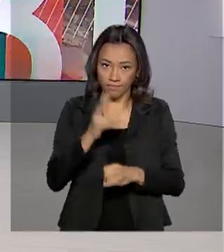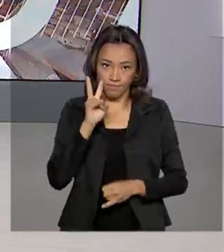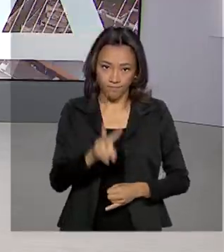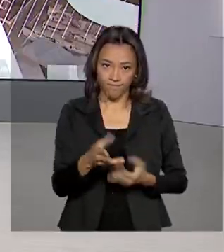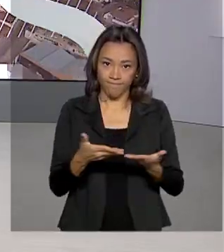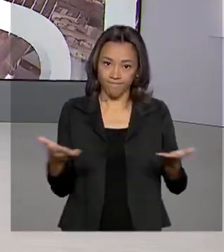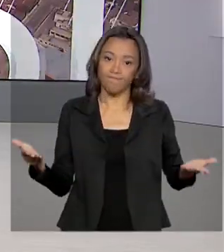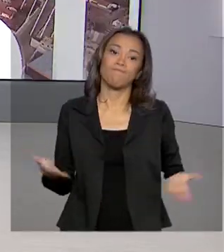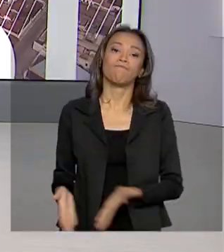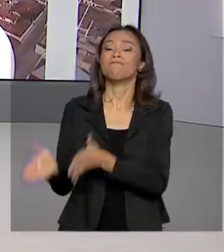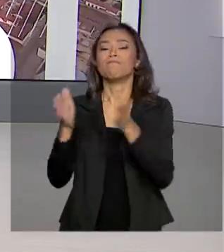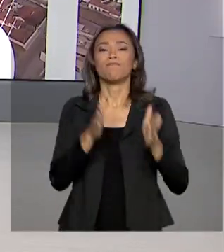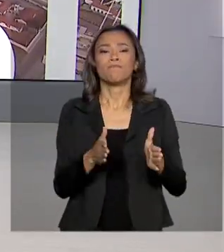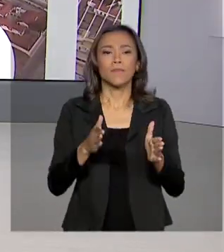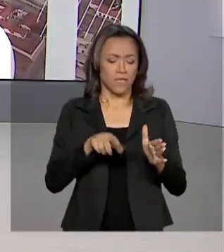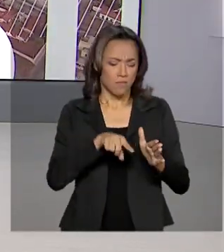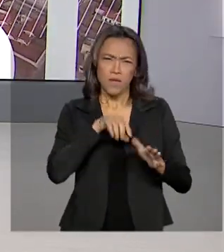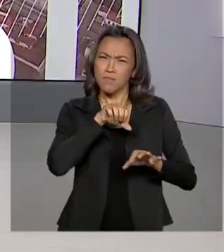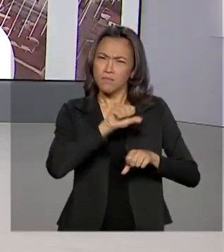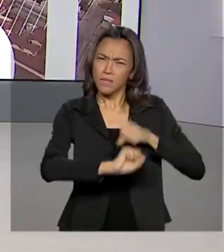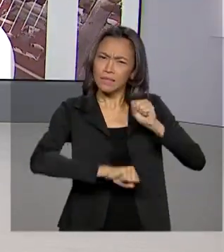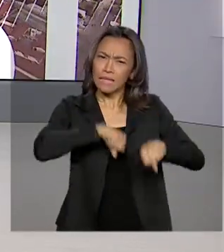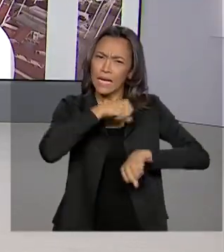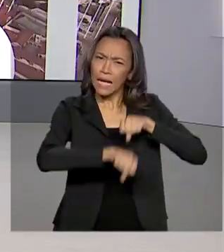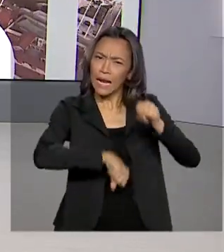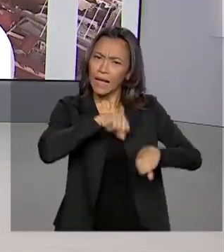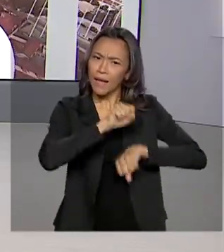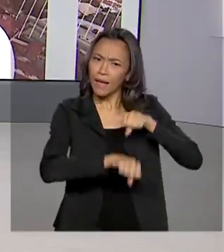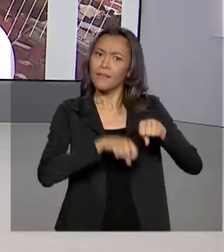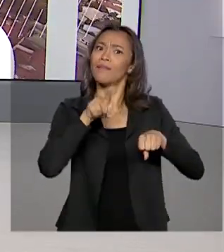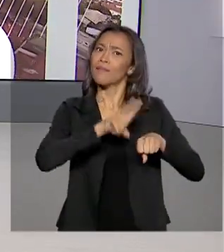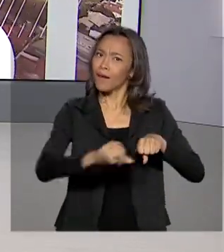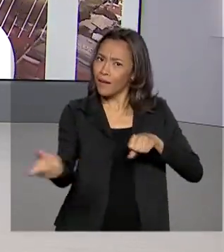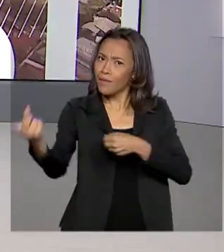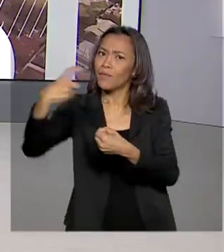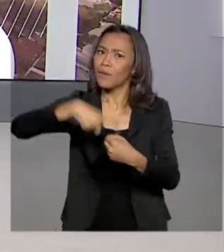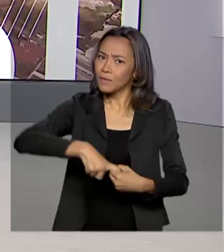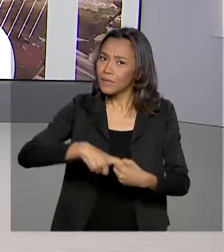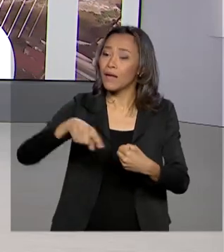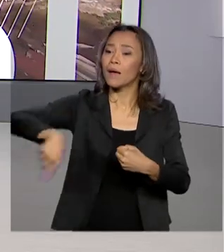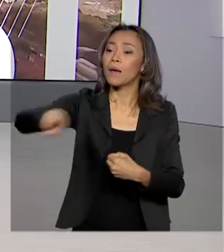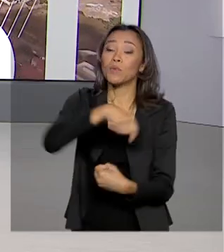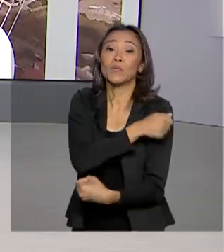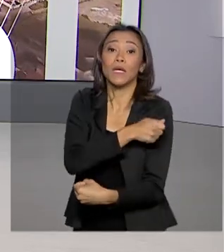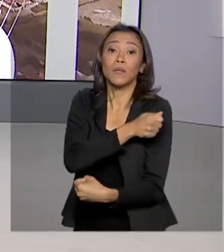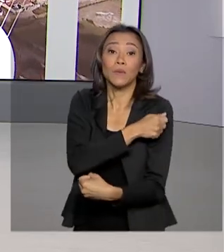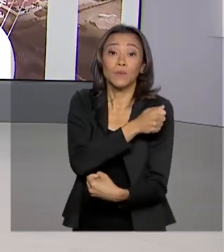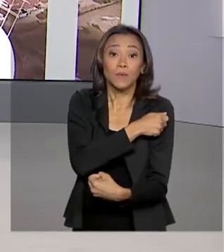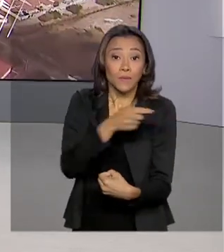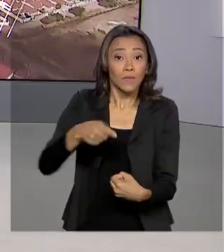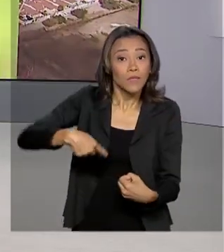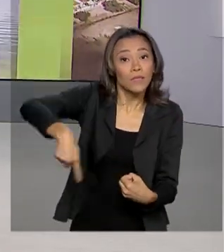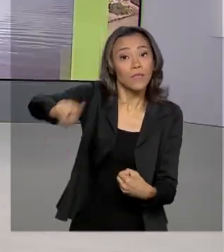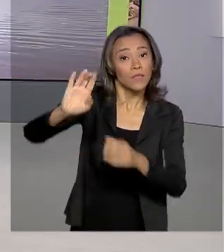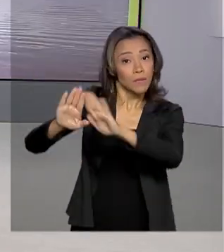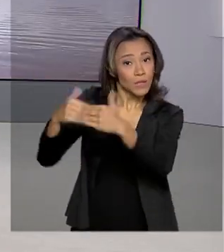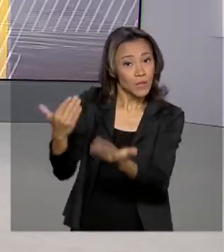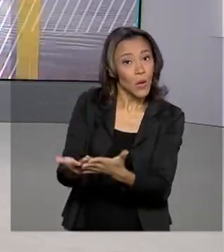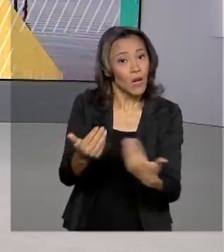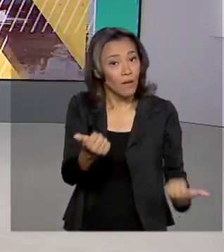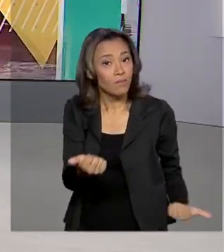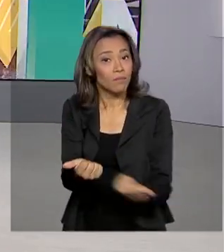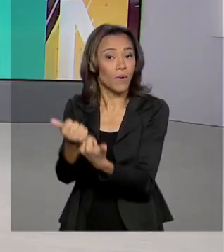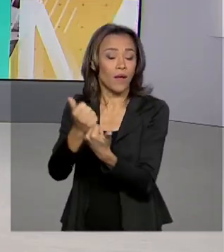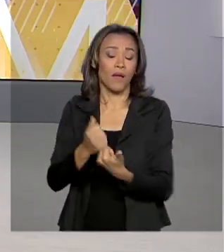A bicicleta vai voltar a ser mais uma alternativa para estudantes irem às escolas. O Ministério da Educação vai